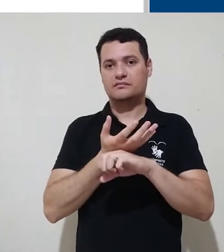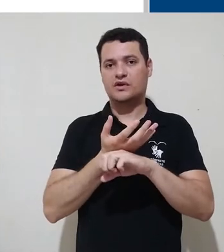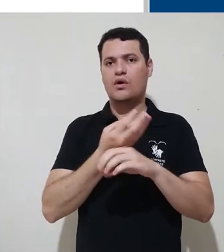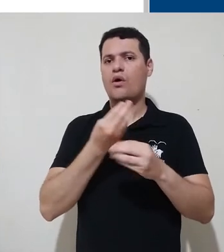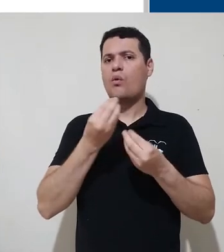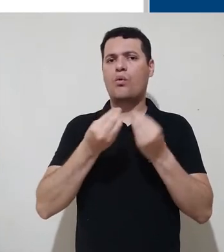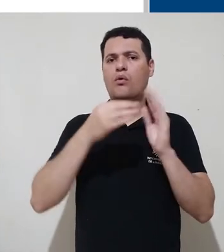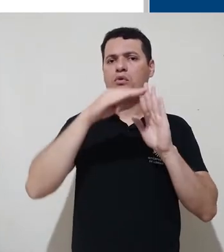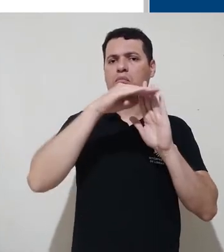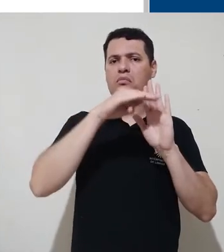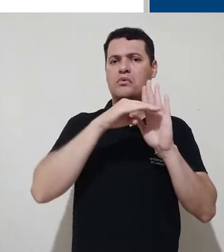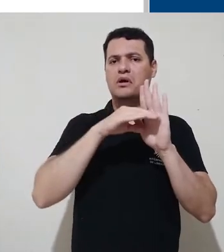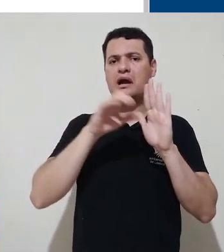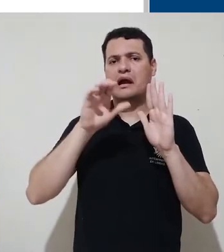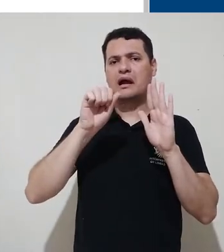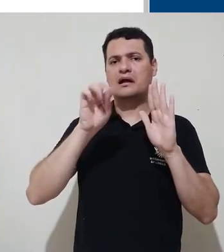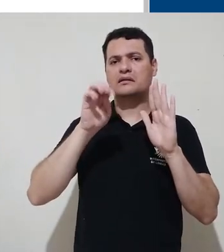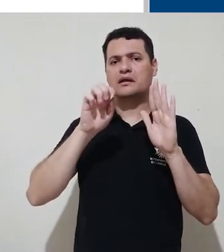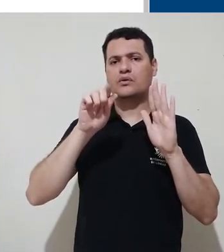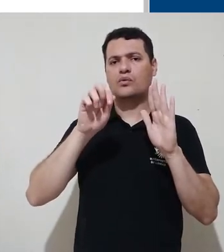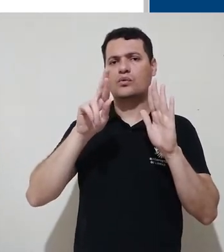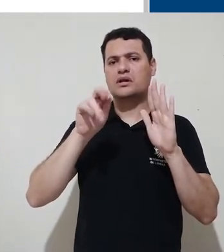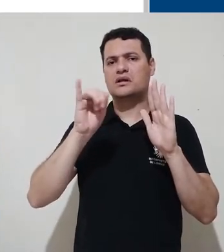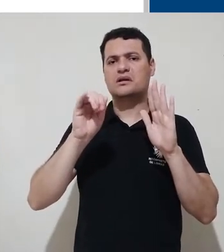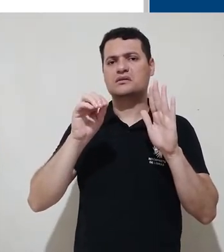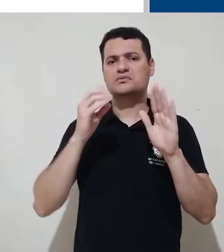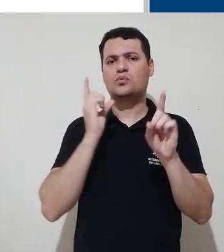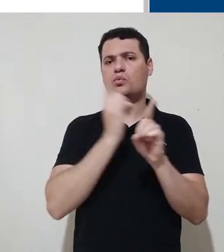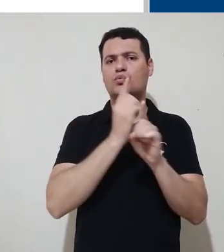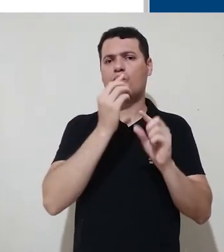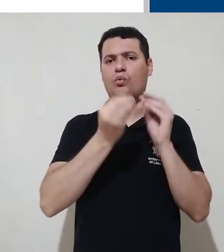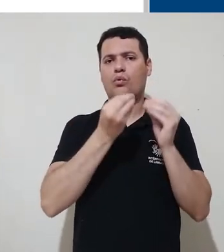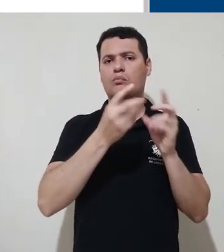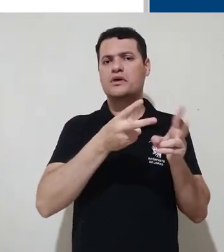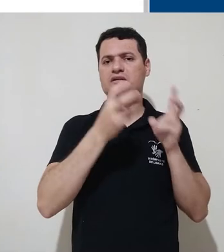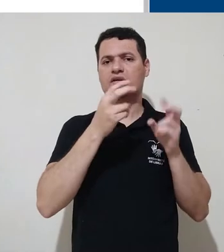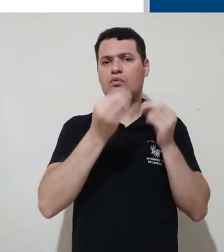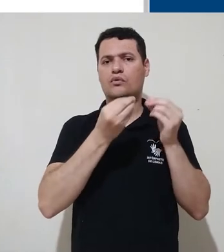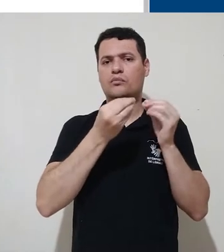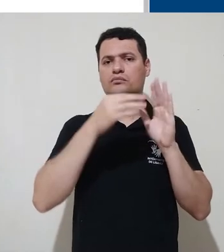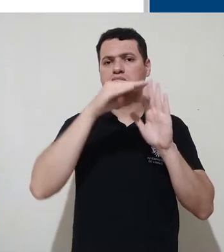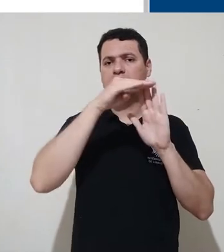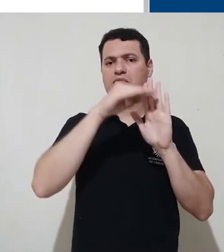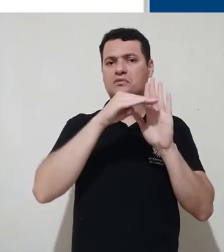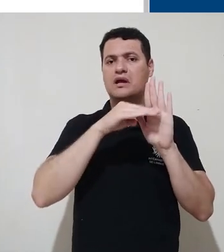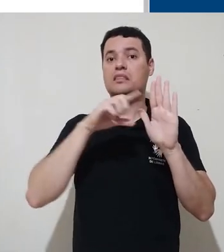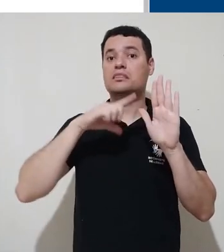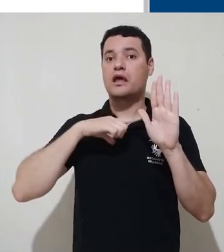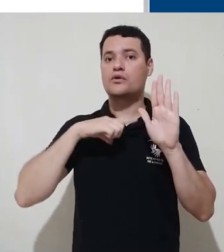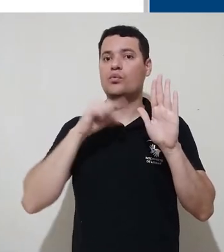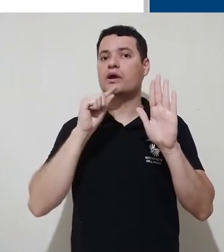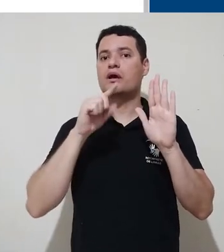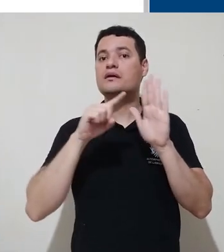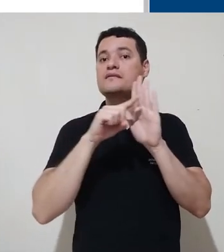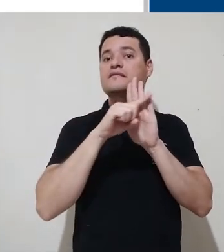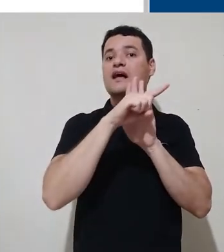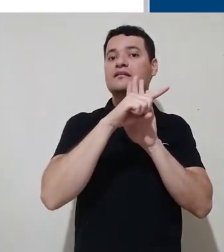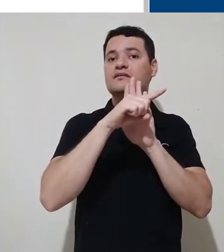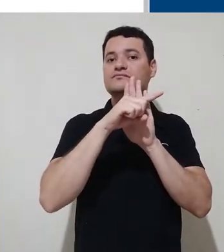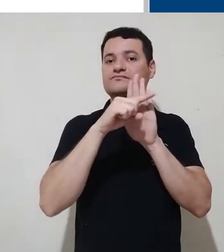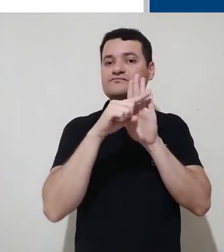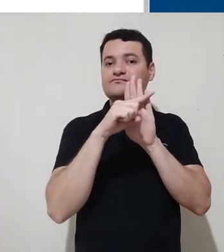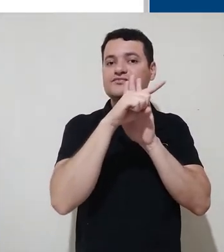eu identifico uma categoria? Categorias, elas são principalmente identificadas pela seta,